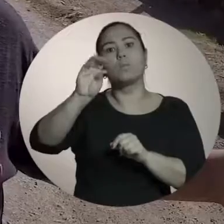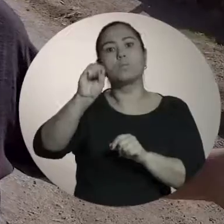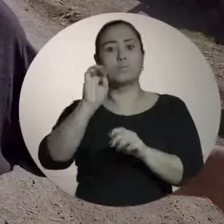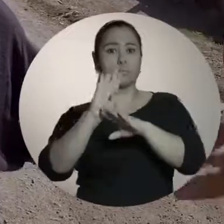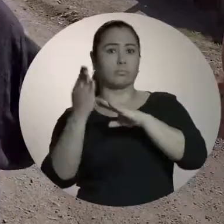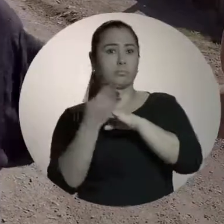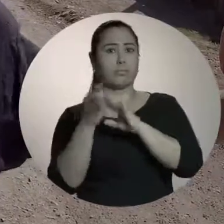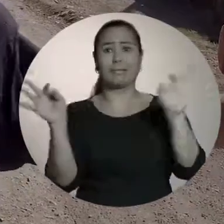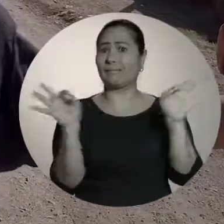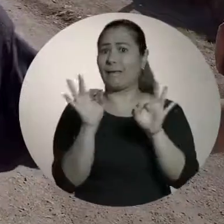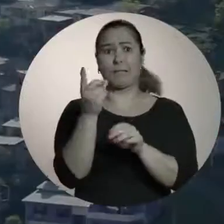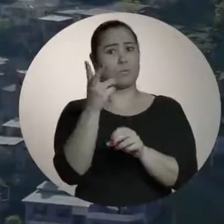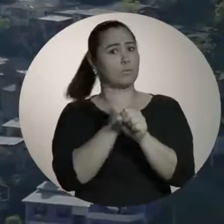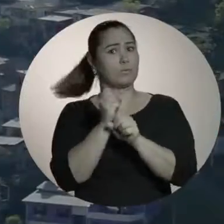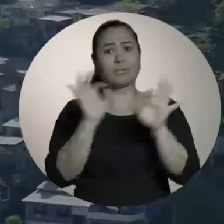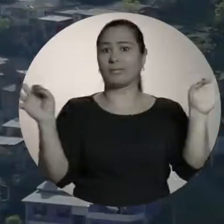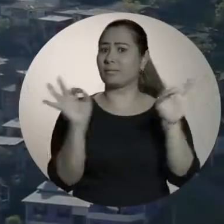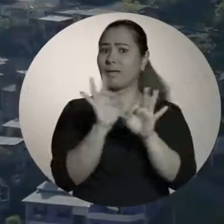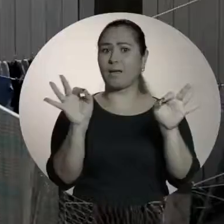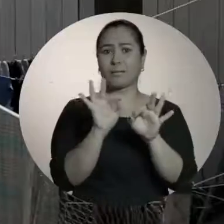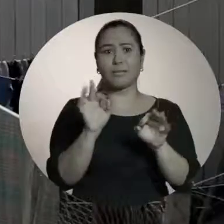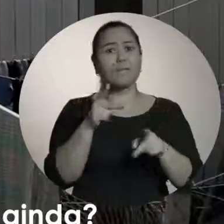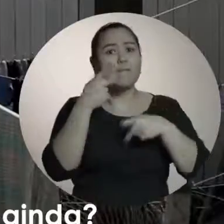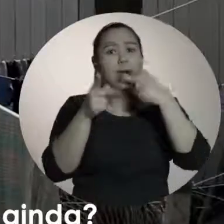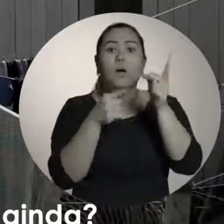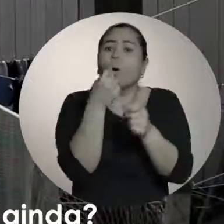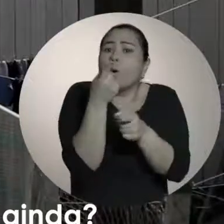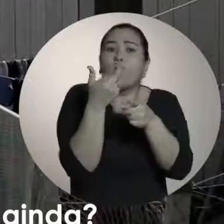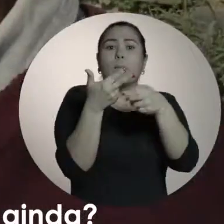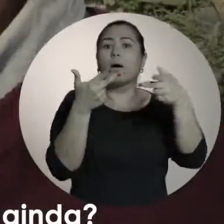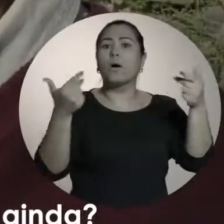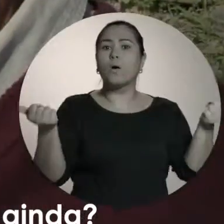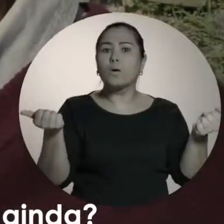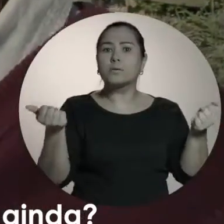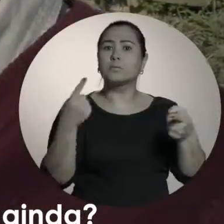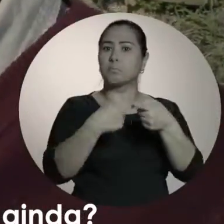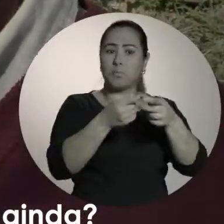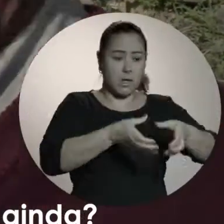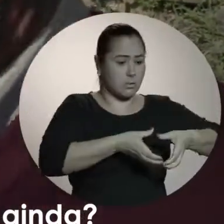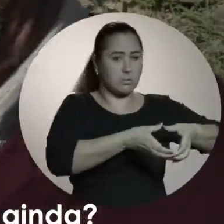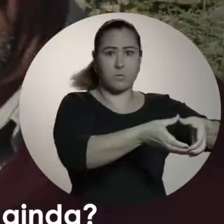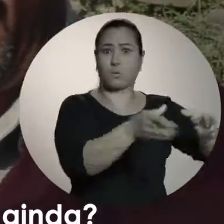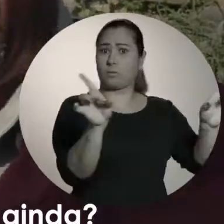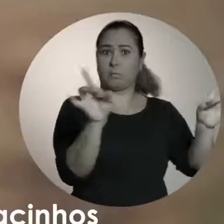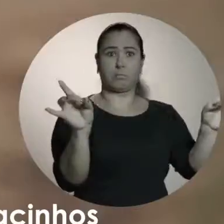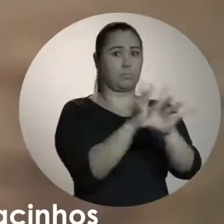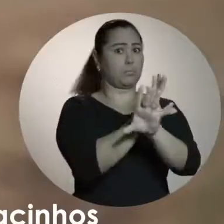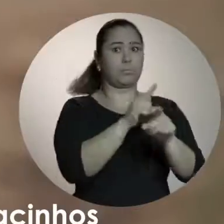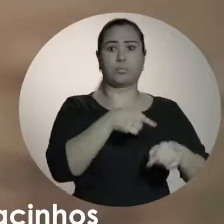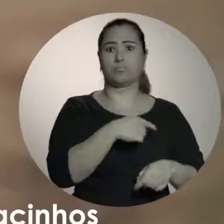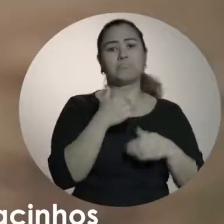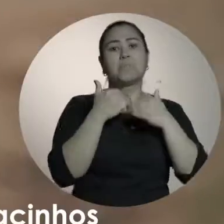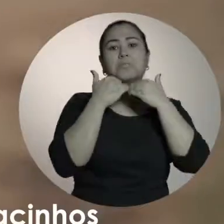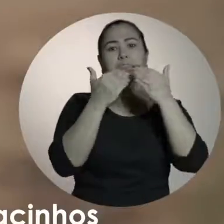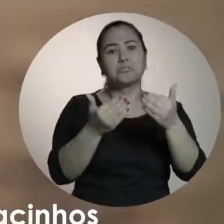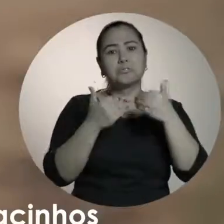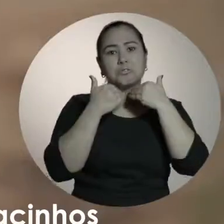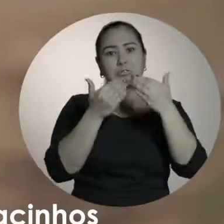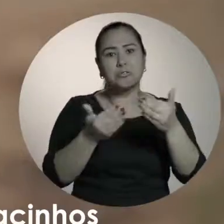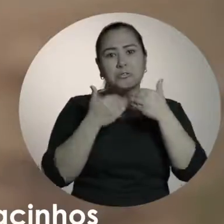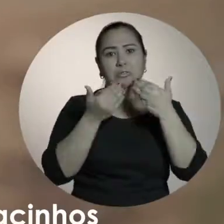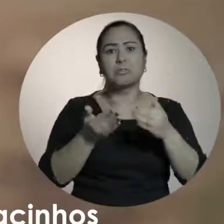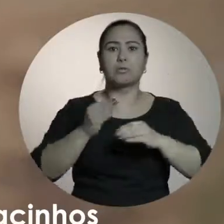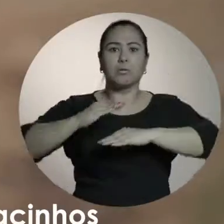Nada. Não foi feito nada pelo bairro. Me diz uma coisa, por que esse esgoto não foi resolvido ainda? De nada adianta fazer